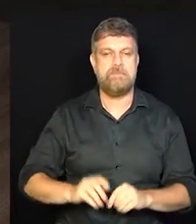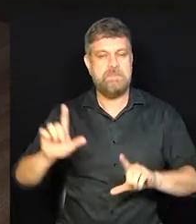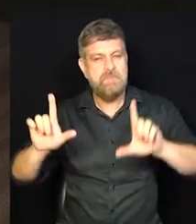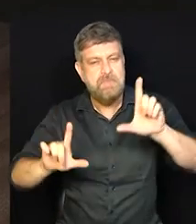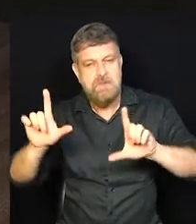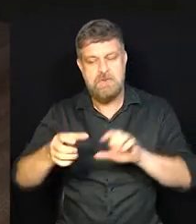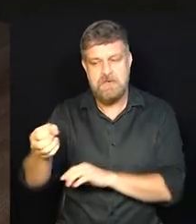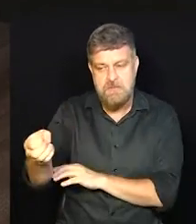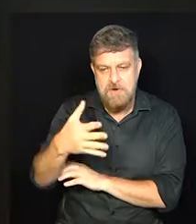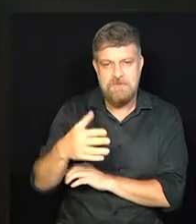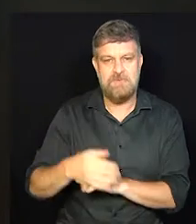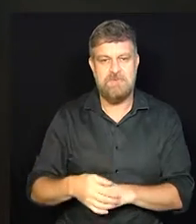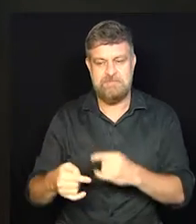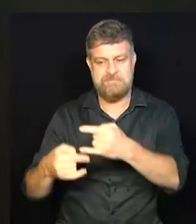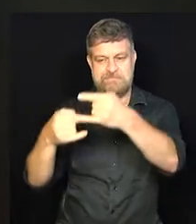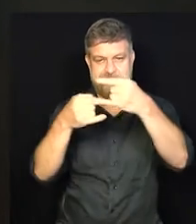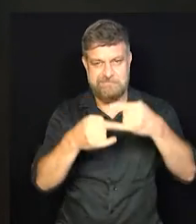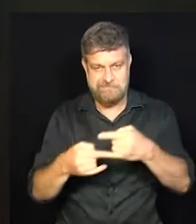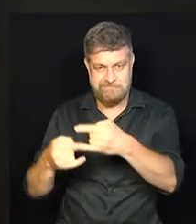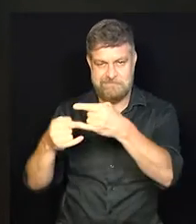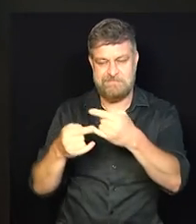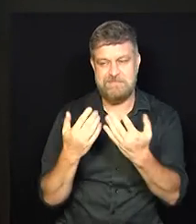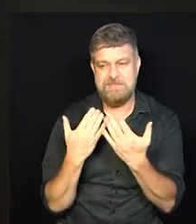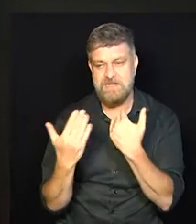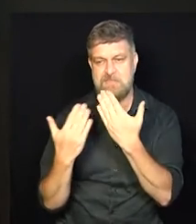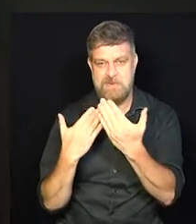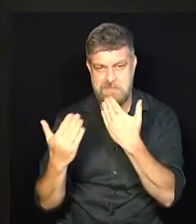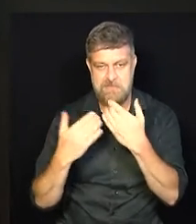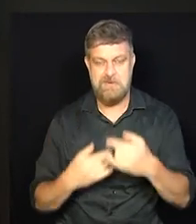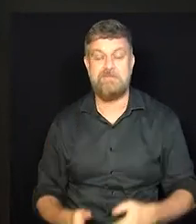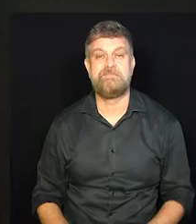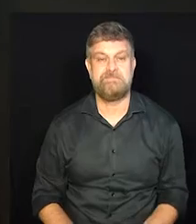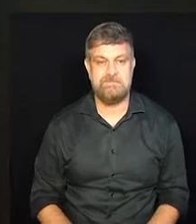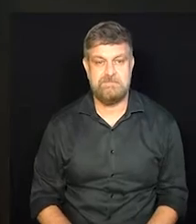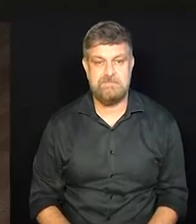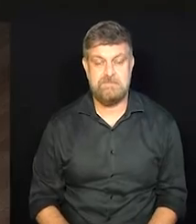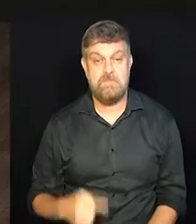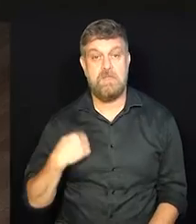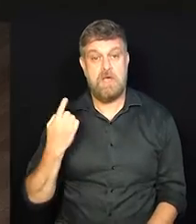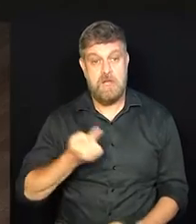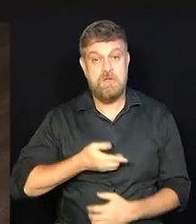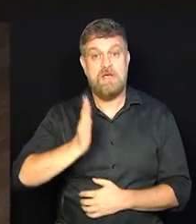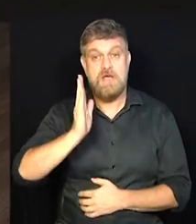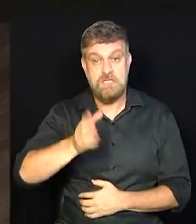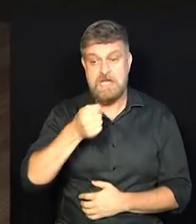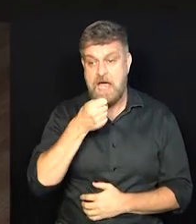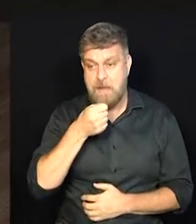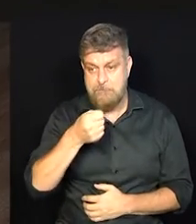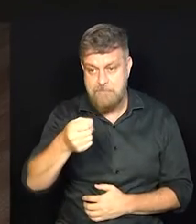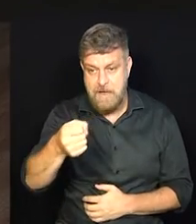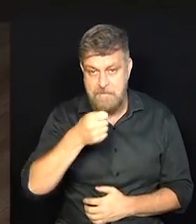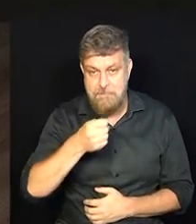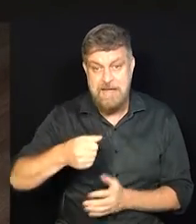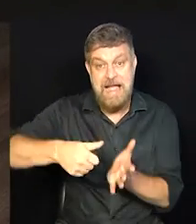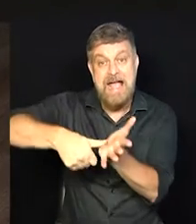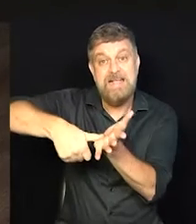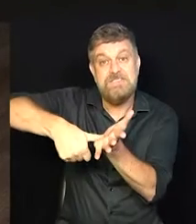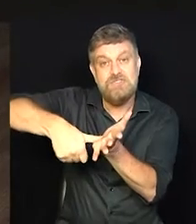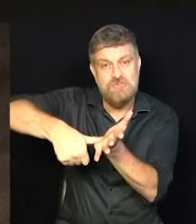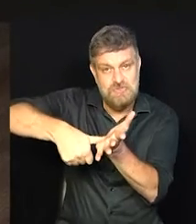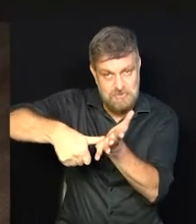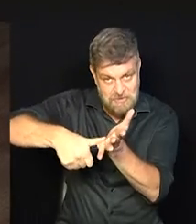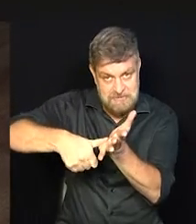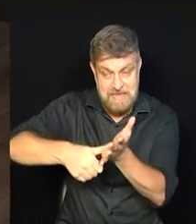programa que a gente conversa com os nossos entrevistados pelo Zoom. Só que a gente entrevistou a sócia da